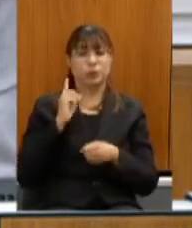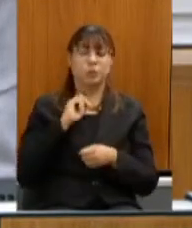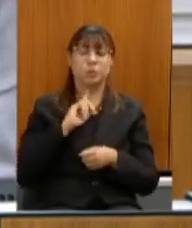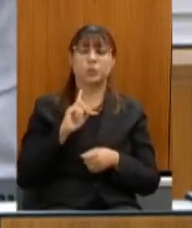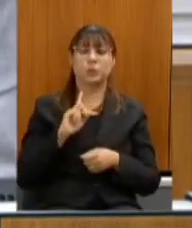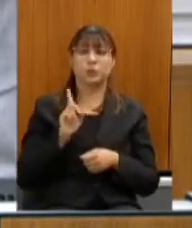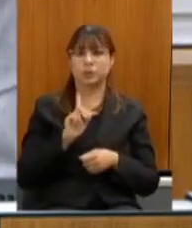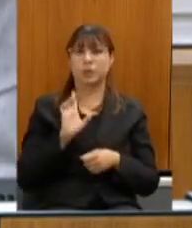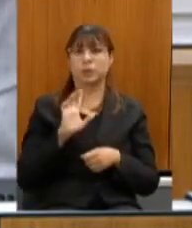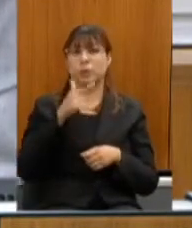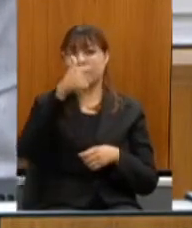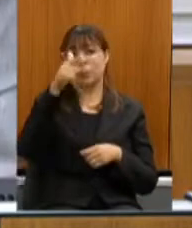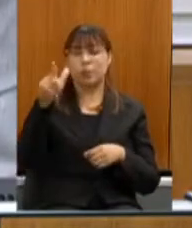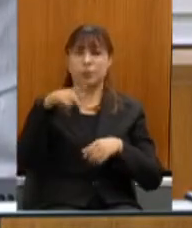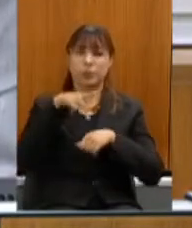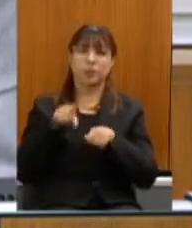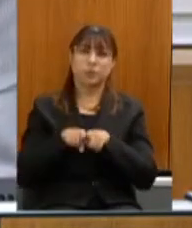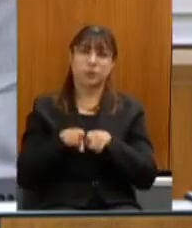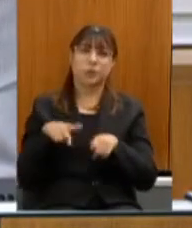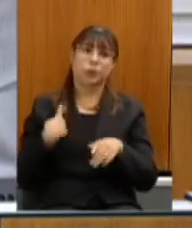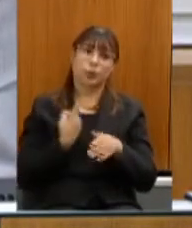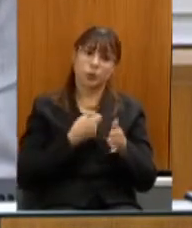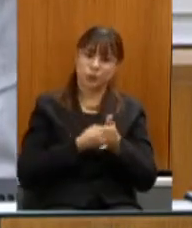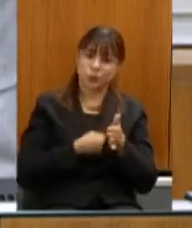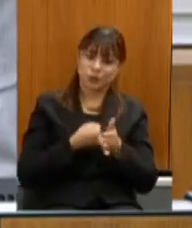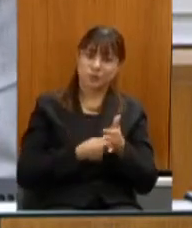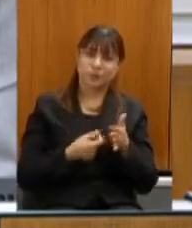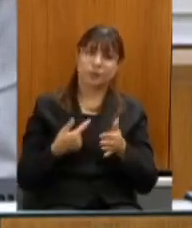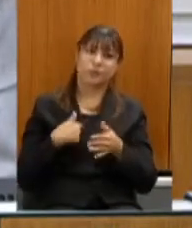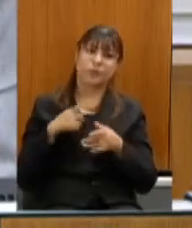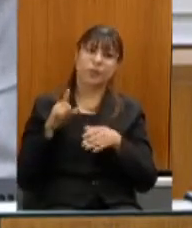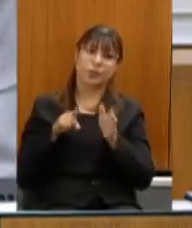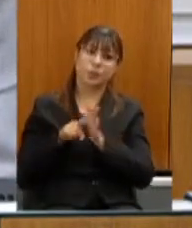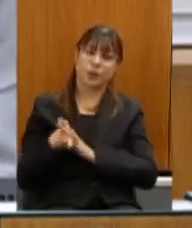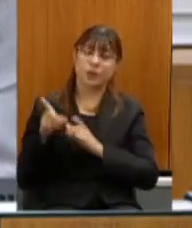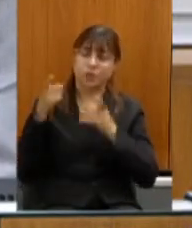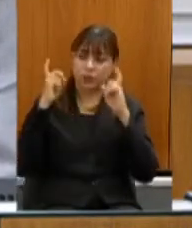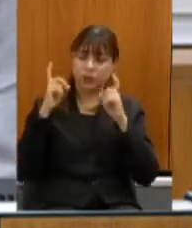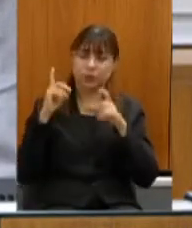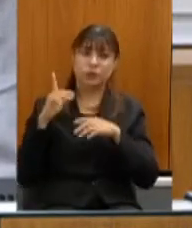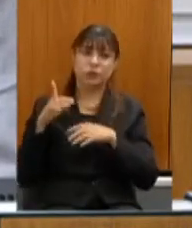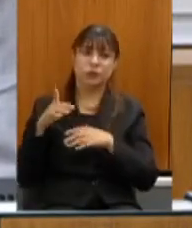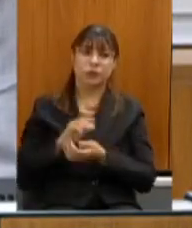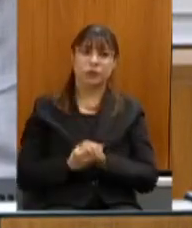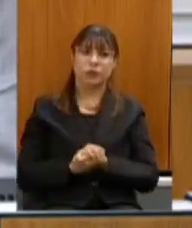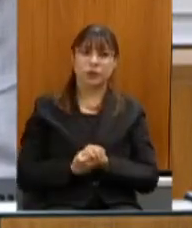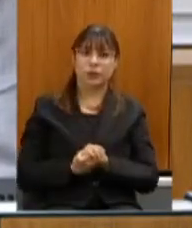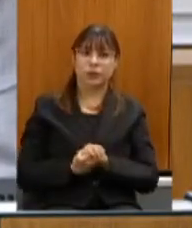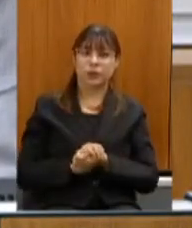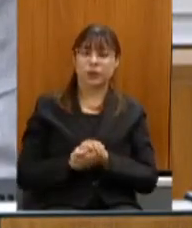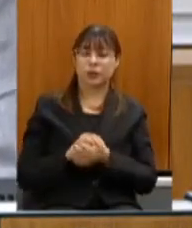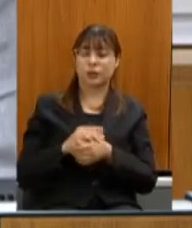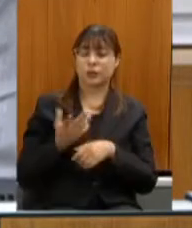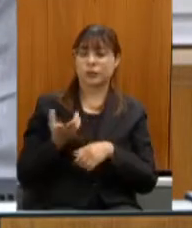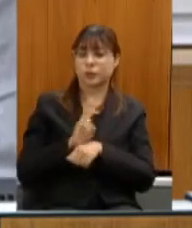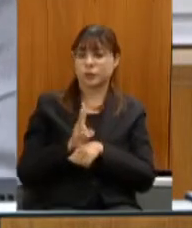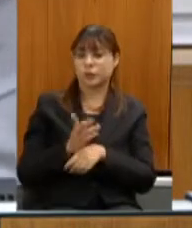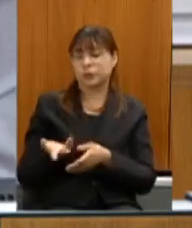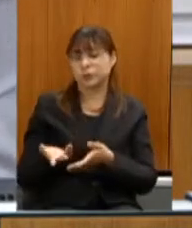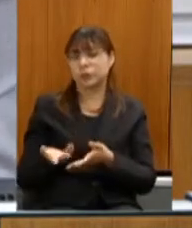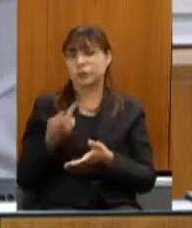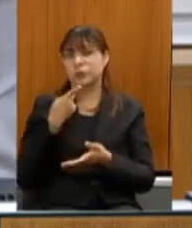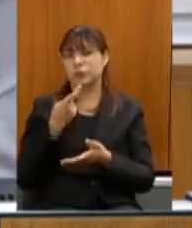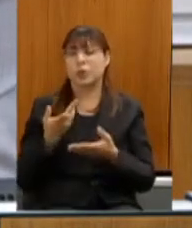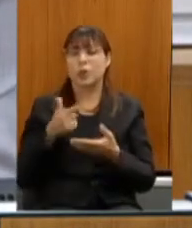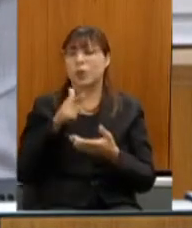aí eu fui perguntar um dia que nós lutamos tanto com isso eu perguntei na reunião ao secretário ao superintendente de fomento falei assim e como é que estão